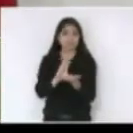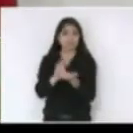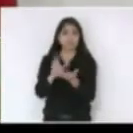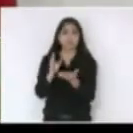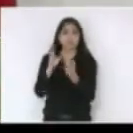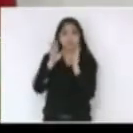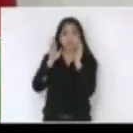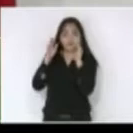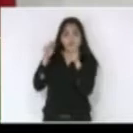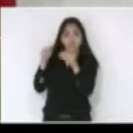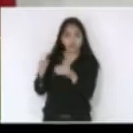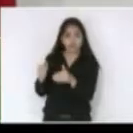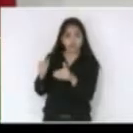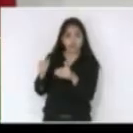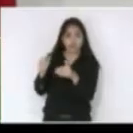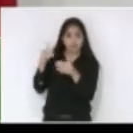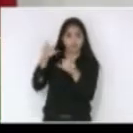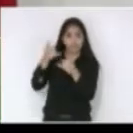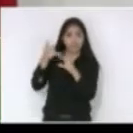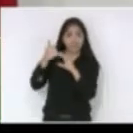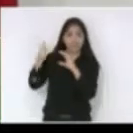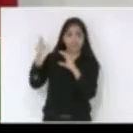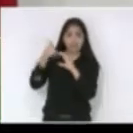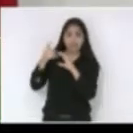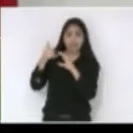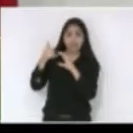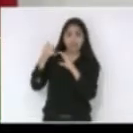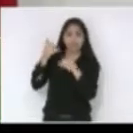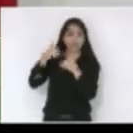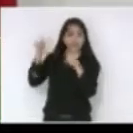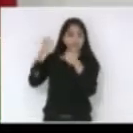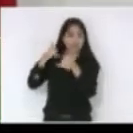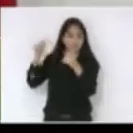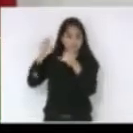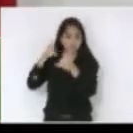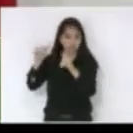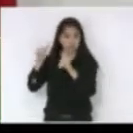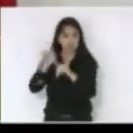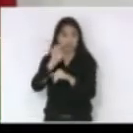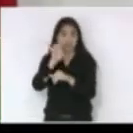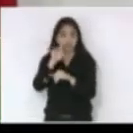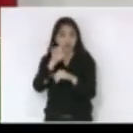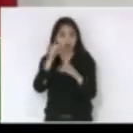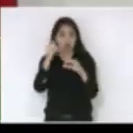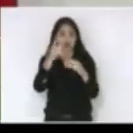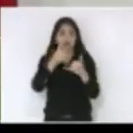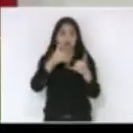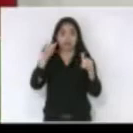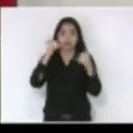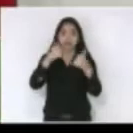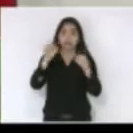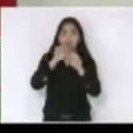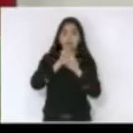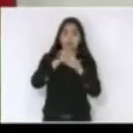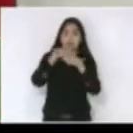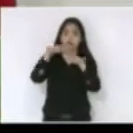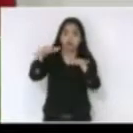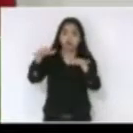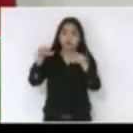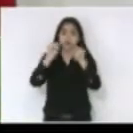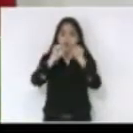hipótese alguma esse empréstimo contempla apenas a distribuição melhoria de circuito